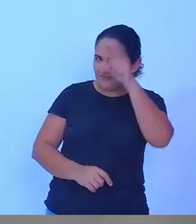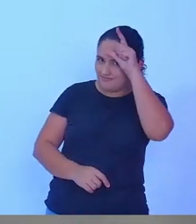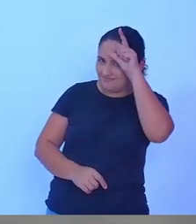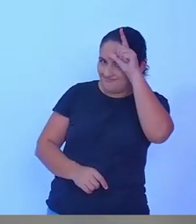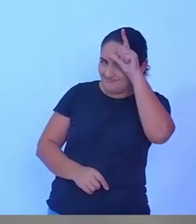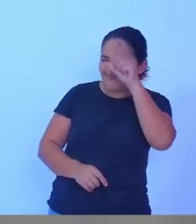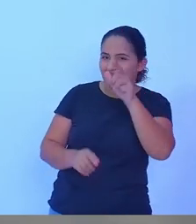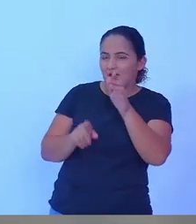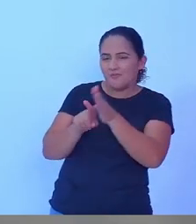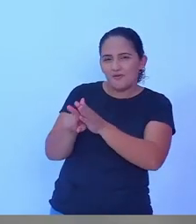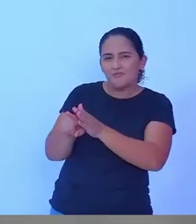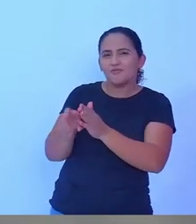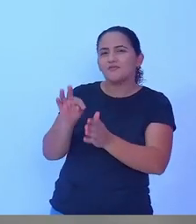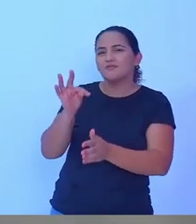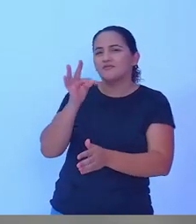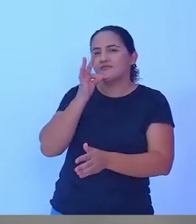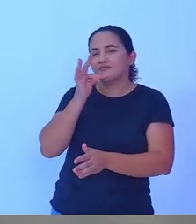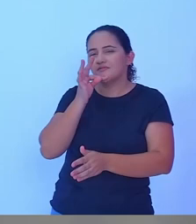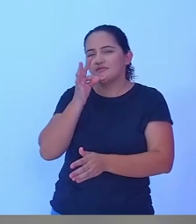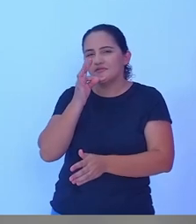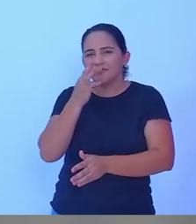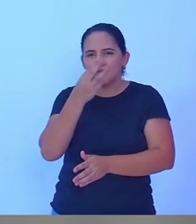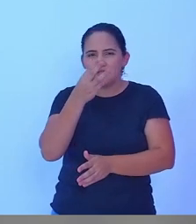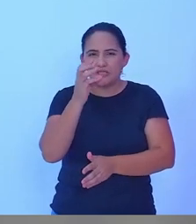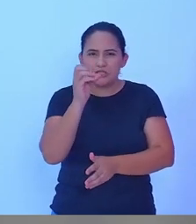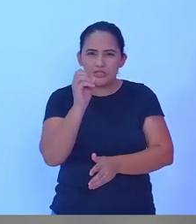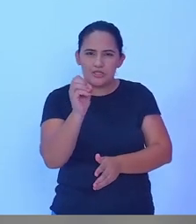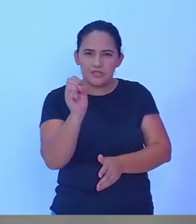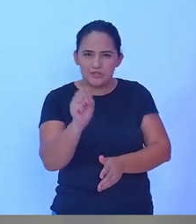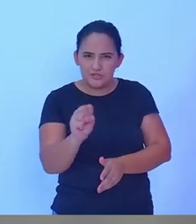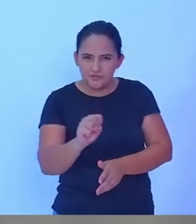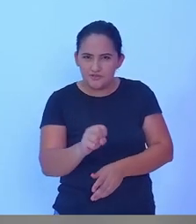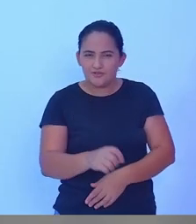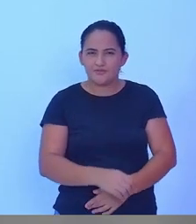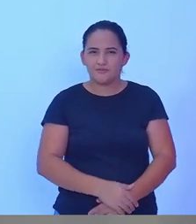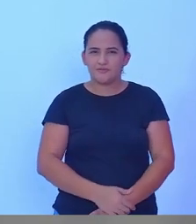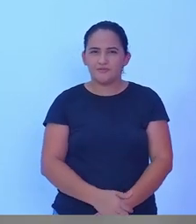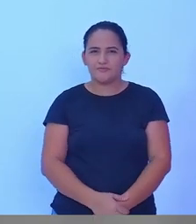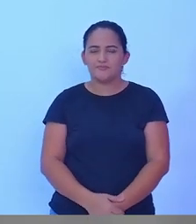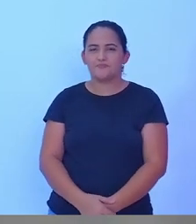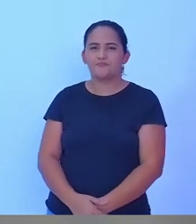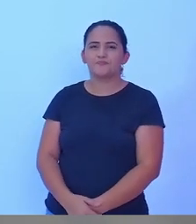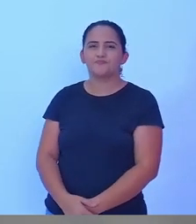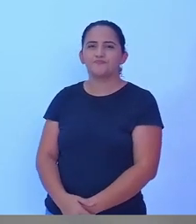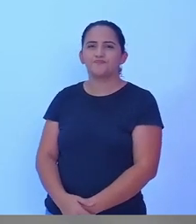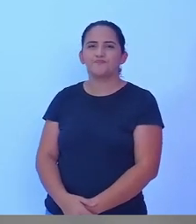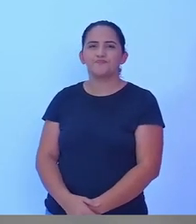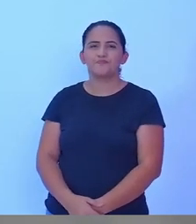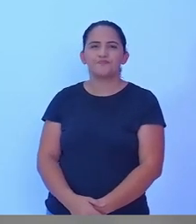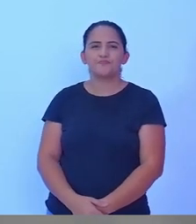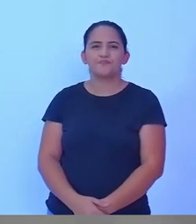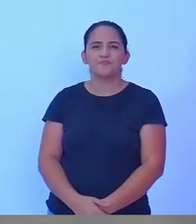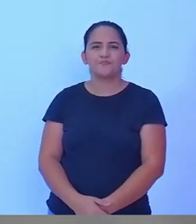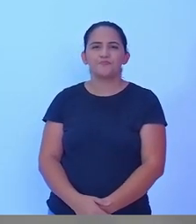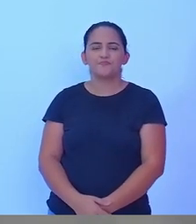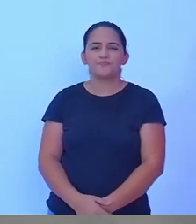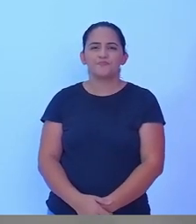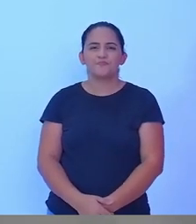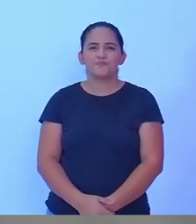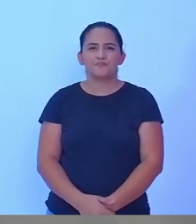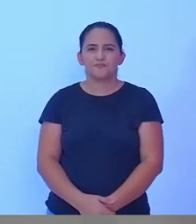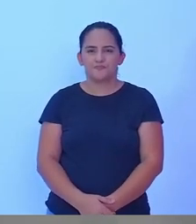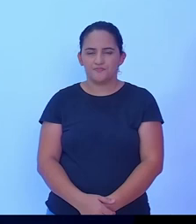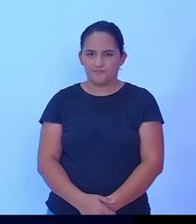e para isso tem 30 segundos vou fazer a última pergunta para o Thiago Moreira agora